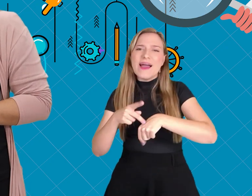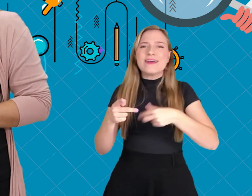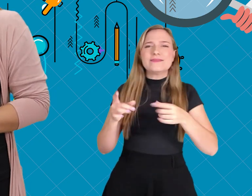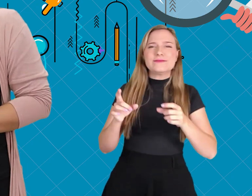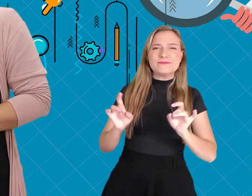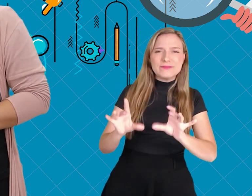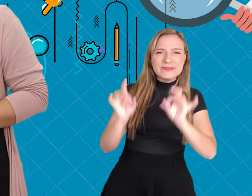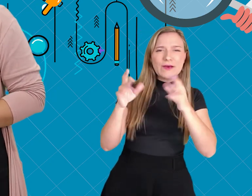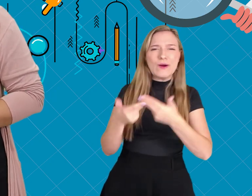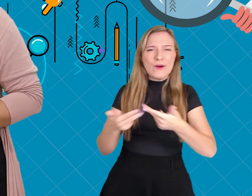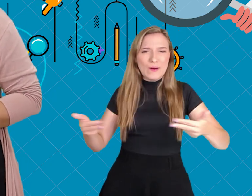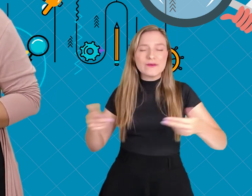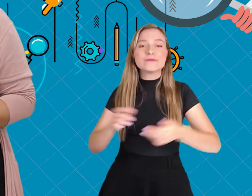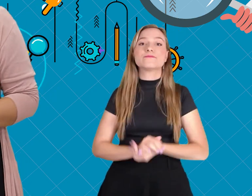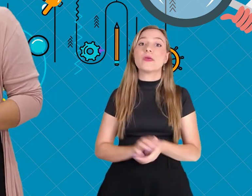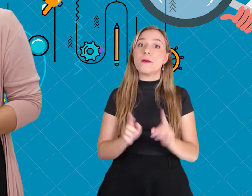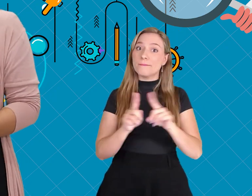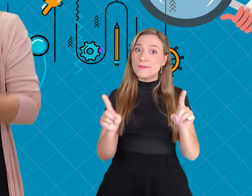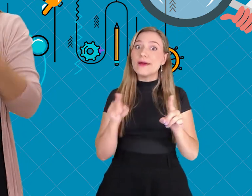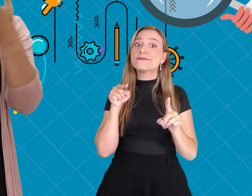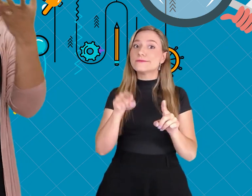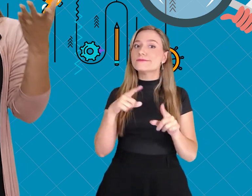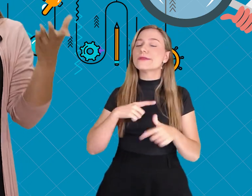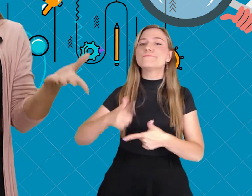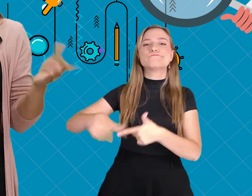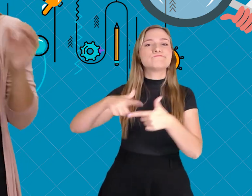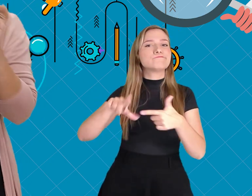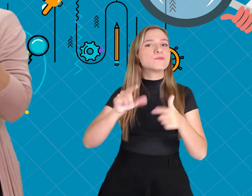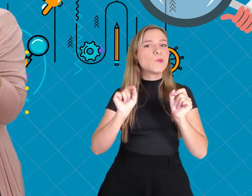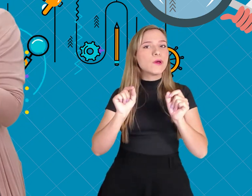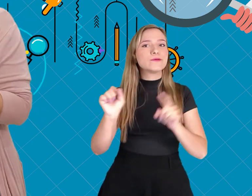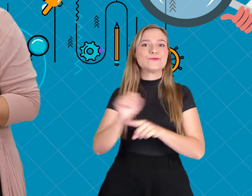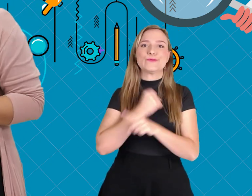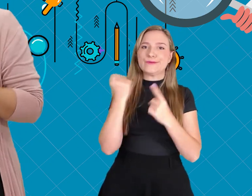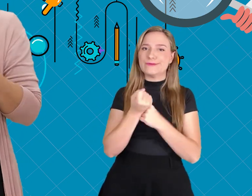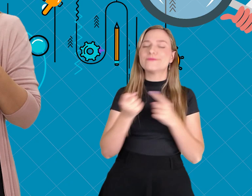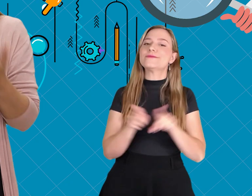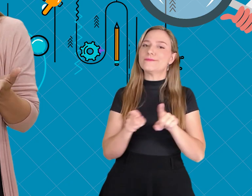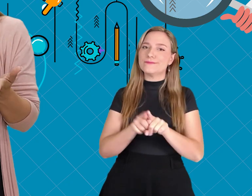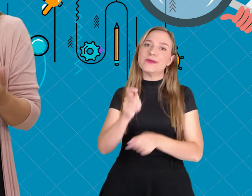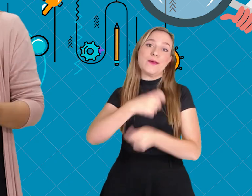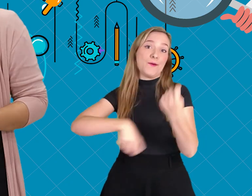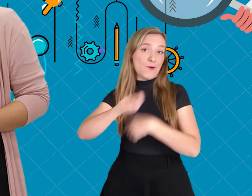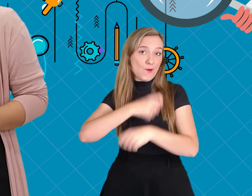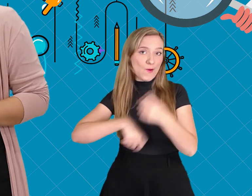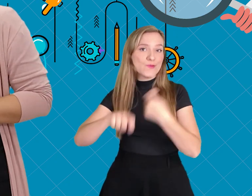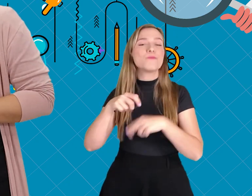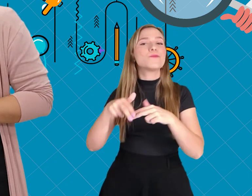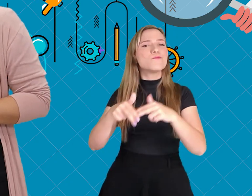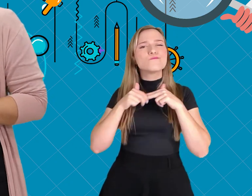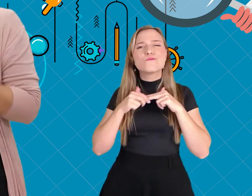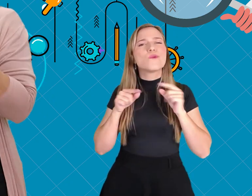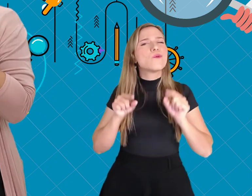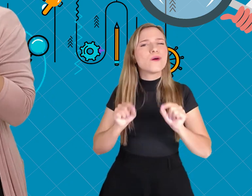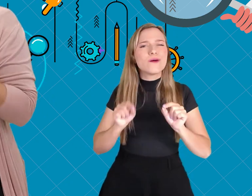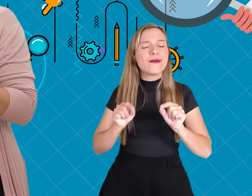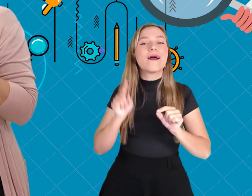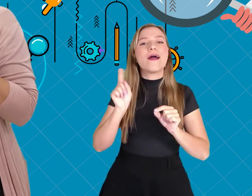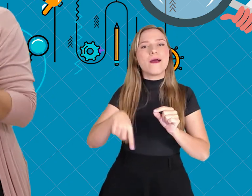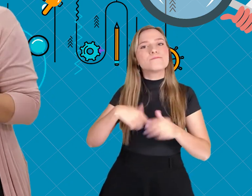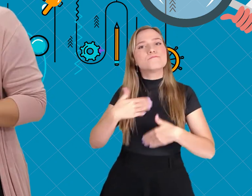minerais. No entanto, enfrenta difíceis problemas sociais e econômicos,